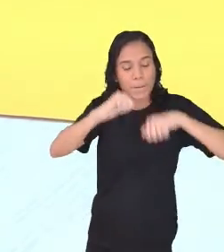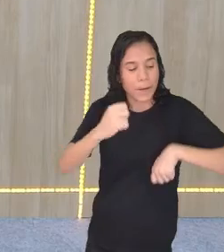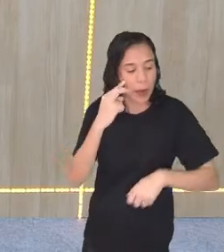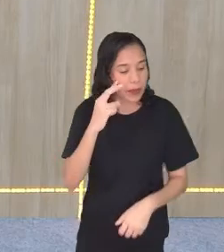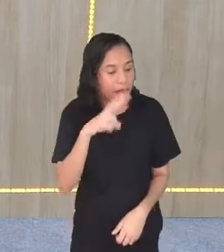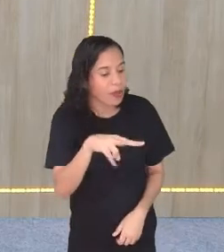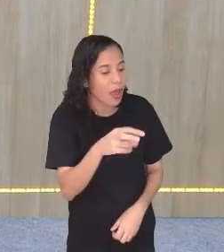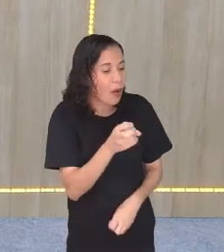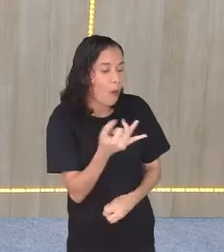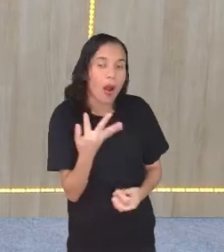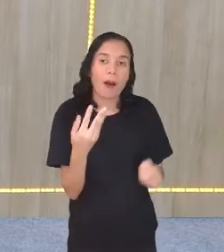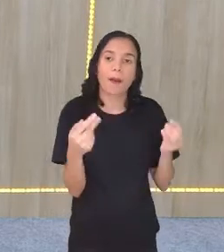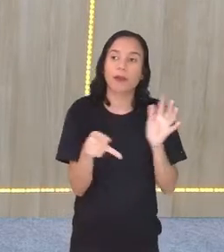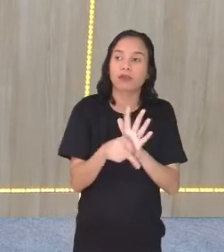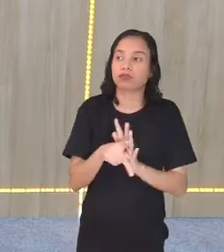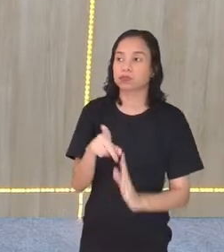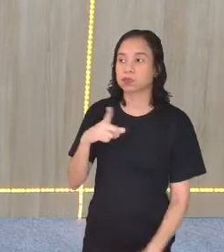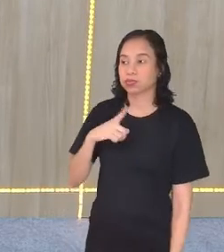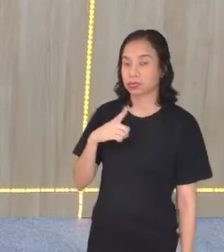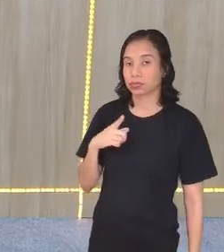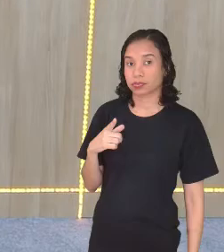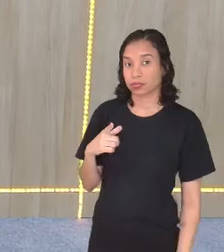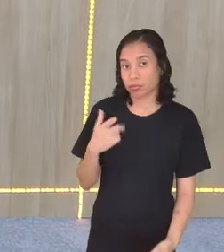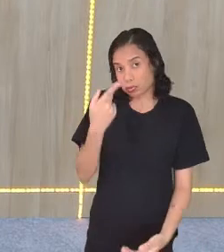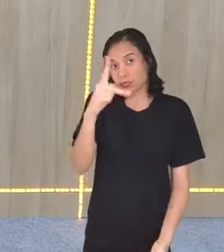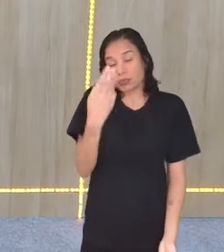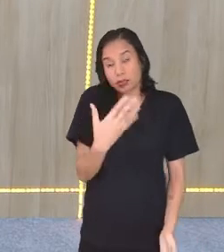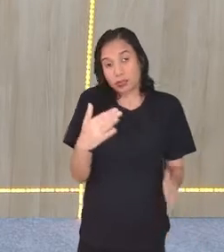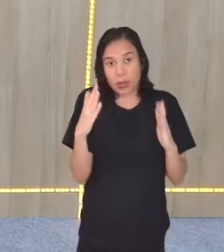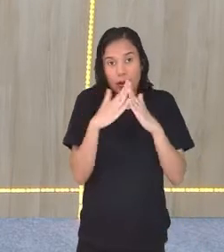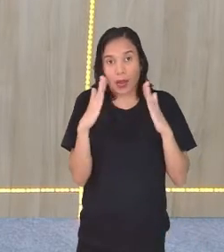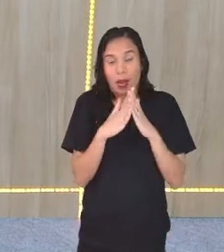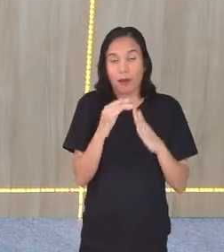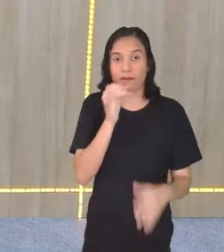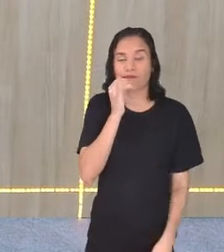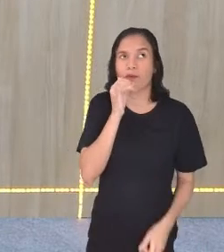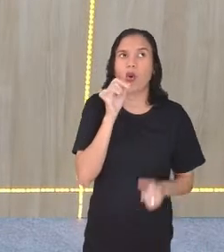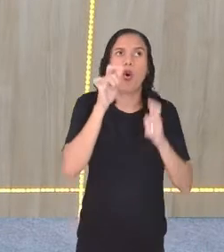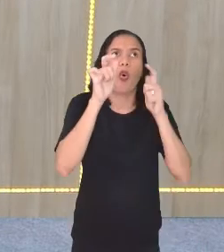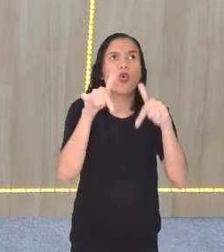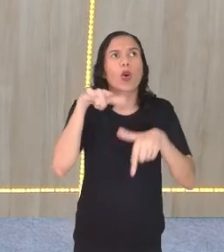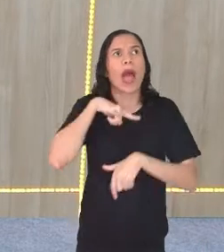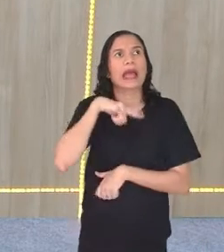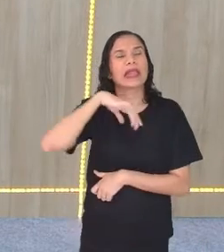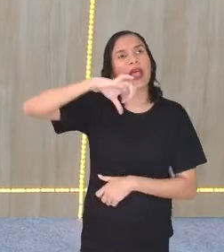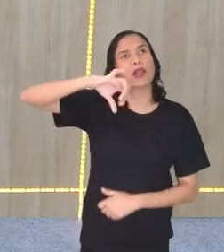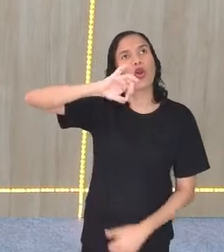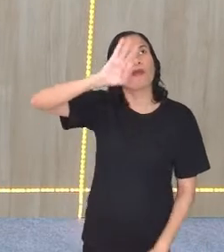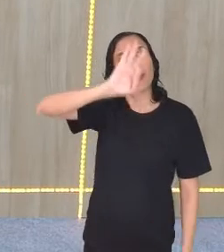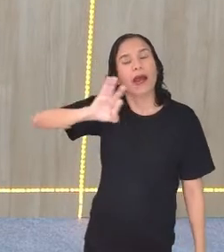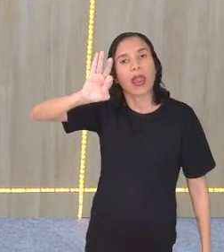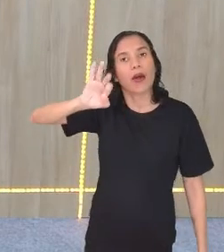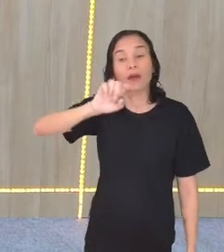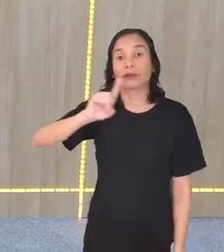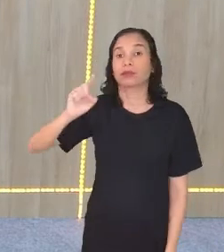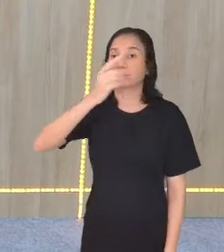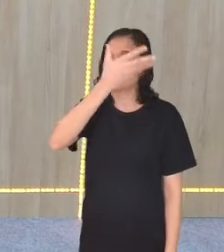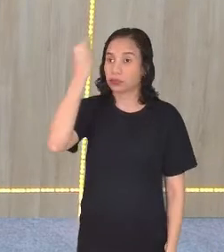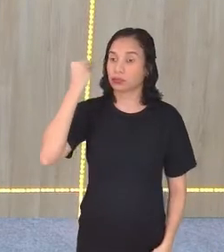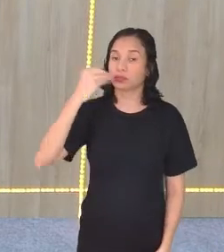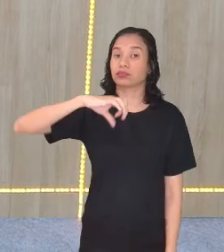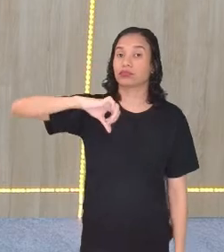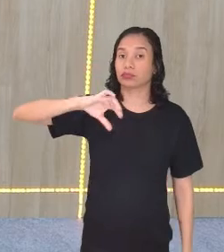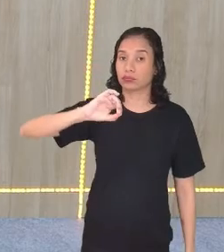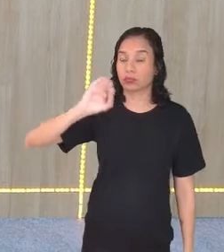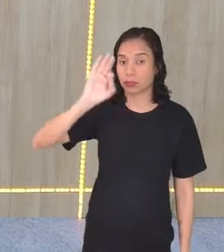medir e sair na sua casa. Onde é que eu tenho noventa graus? E não esqueça que noventa é